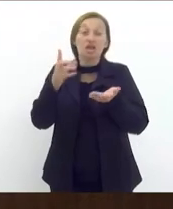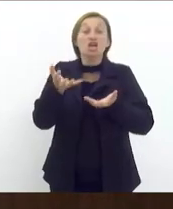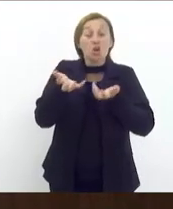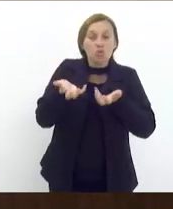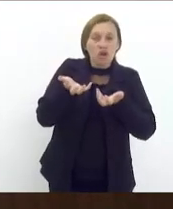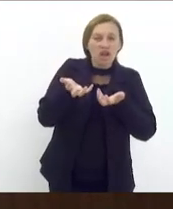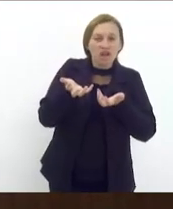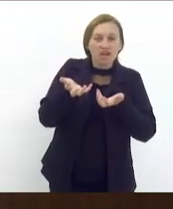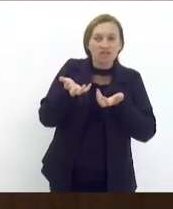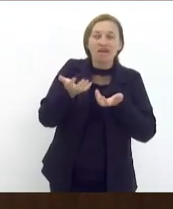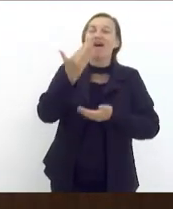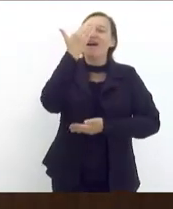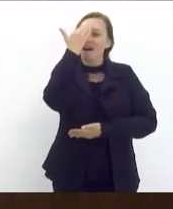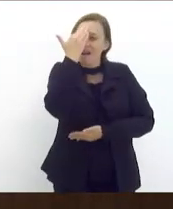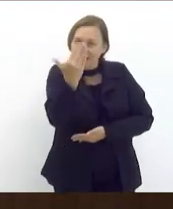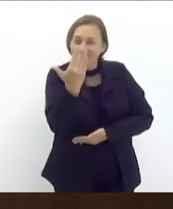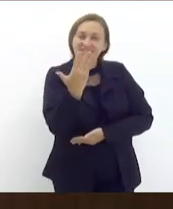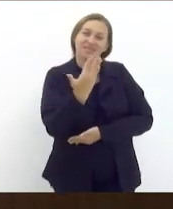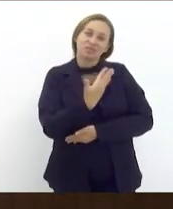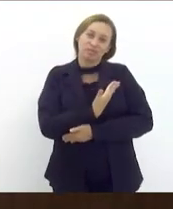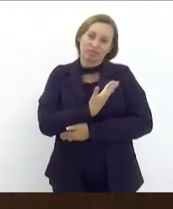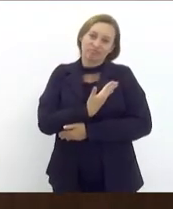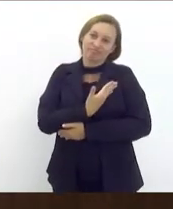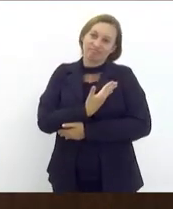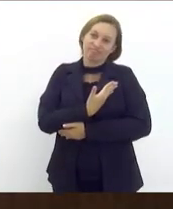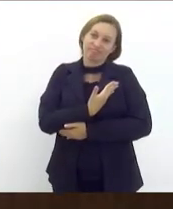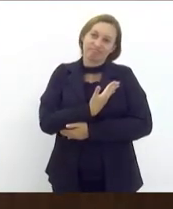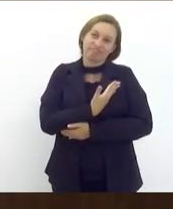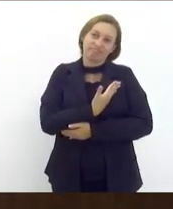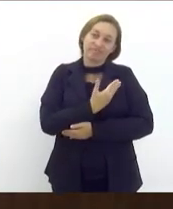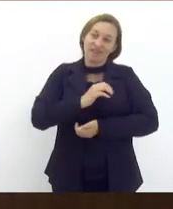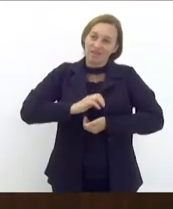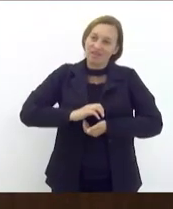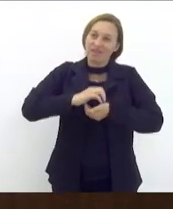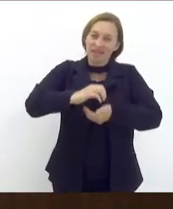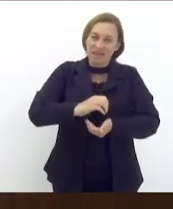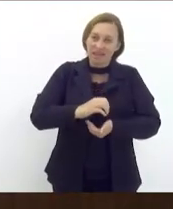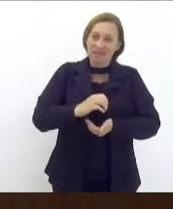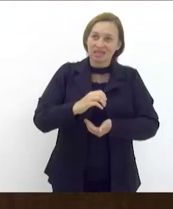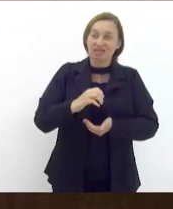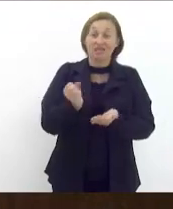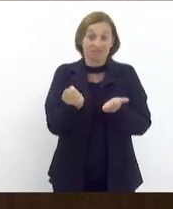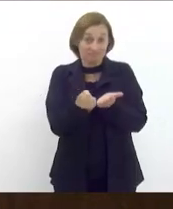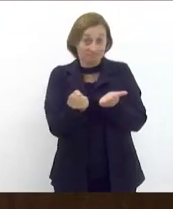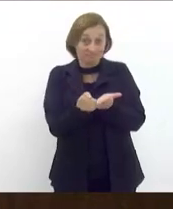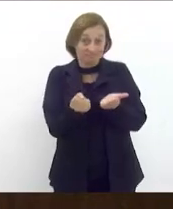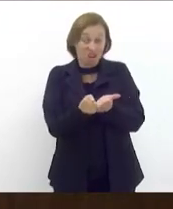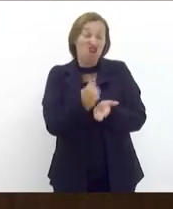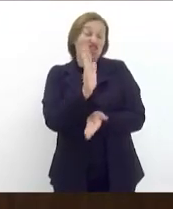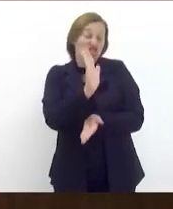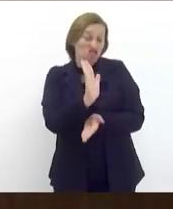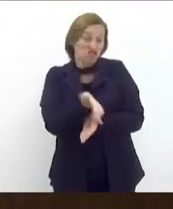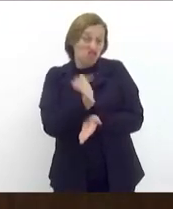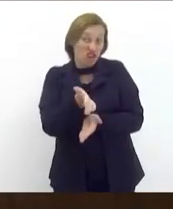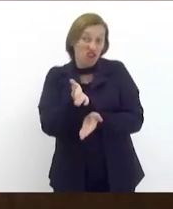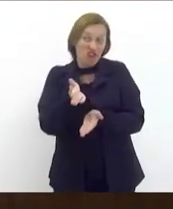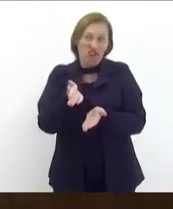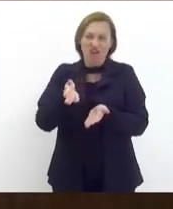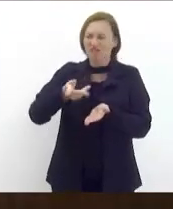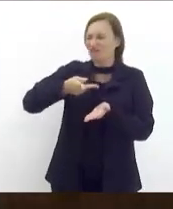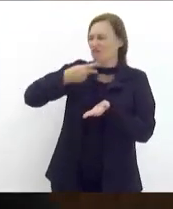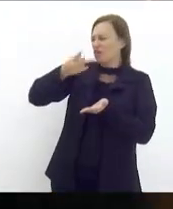quero agradecer o amigo o decano Samuel Malafaia já explanou aqui o